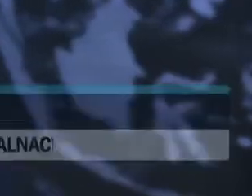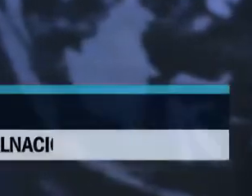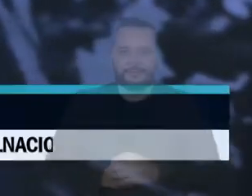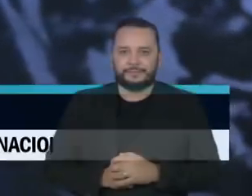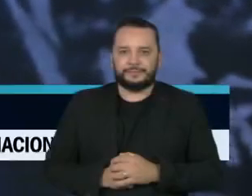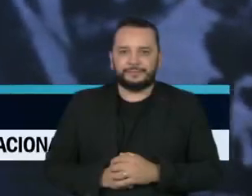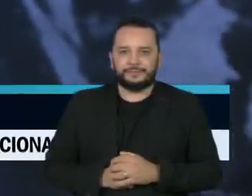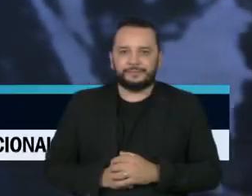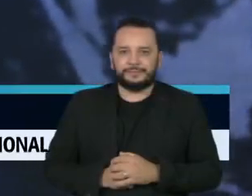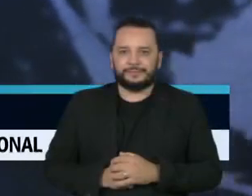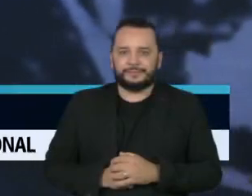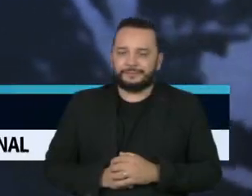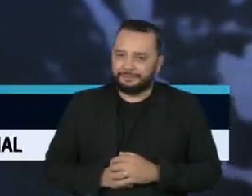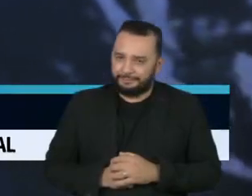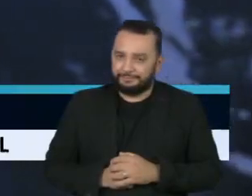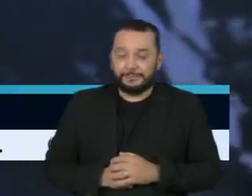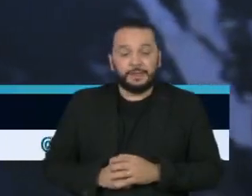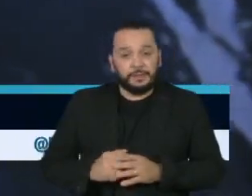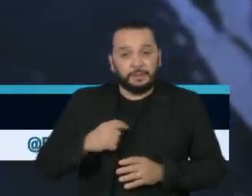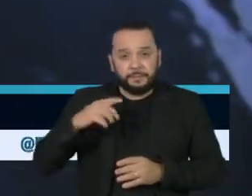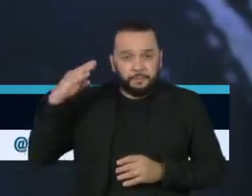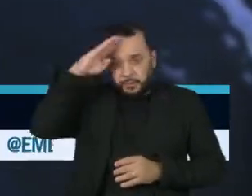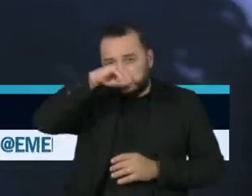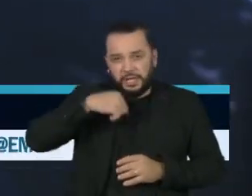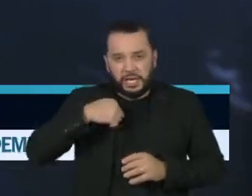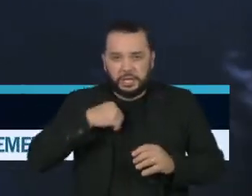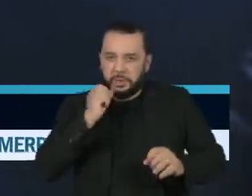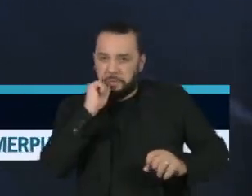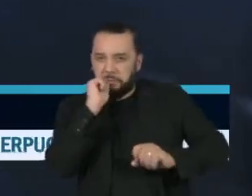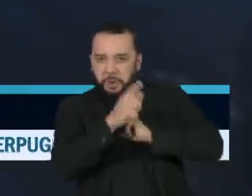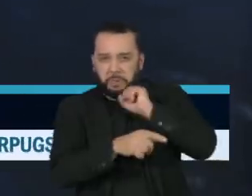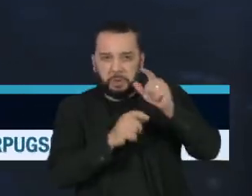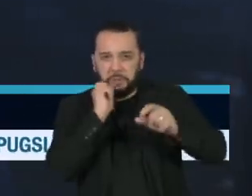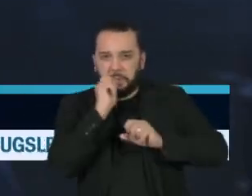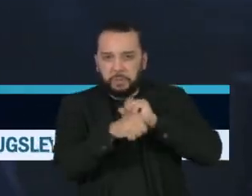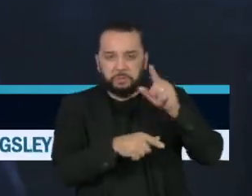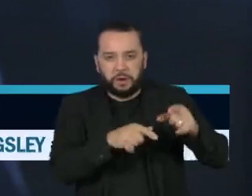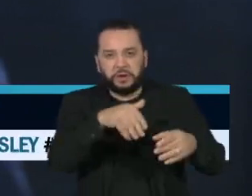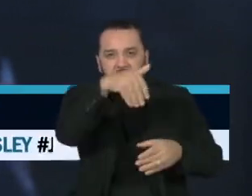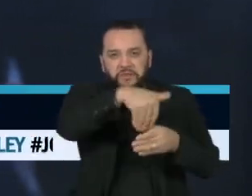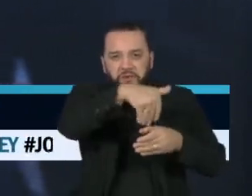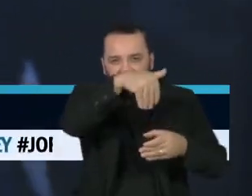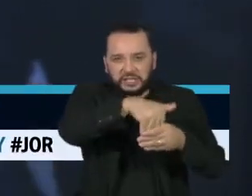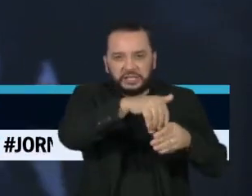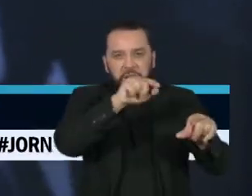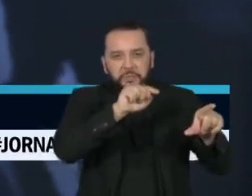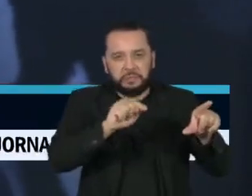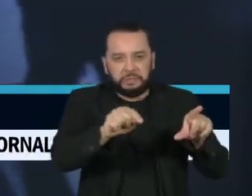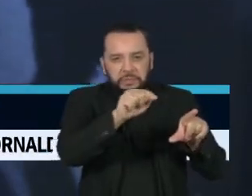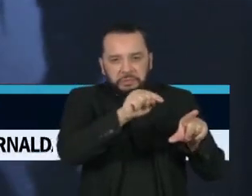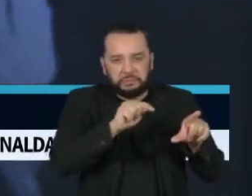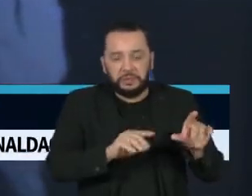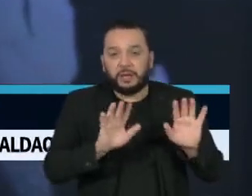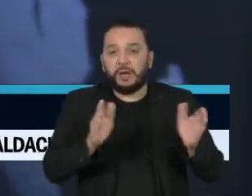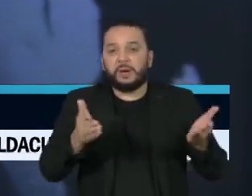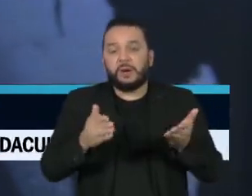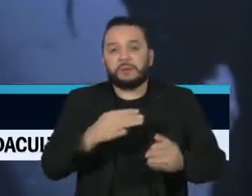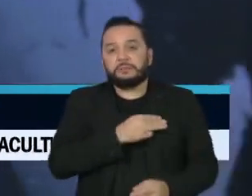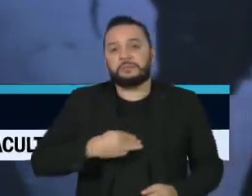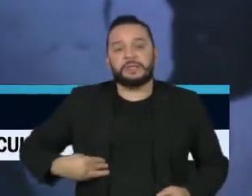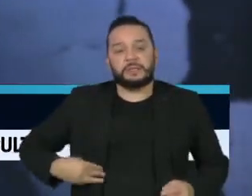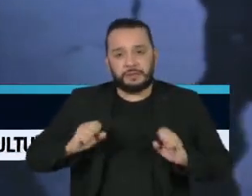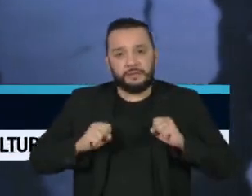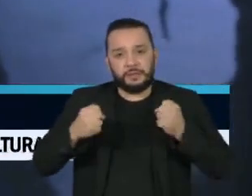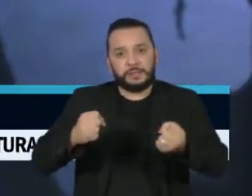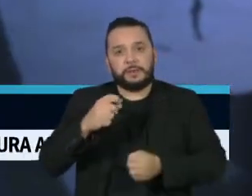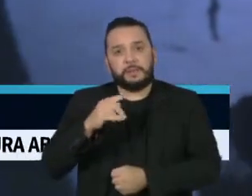Em meio aos ataques do presidente Jair Bolsonaro ao processo eleitoral, o ministro da Defesa, Paulo Sérgio Nogueira, pediu